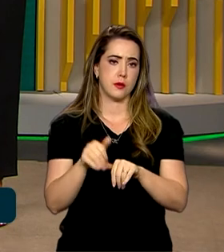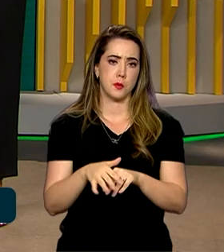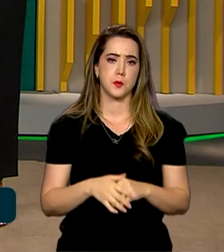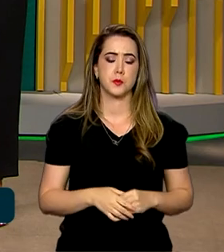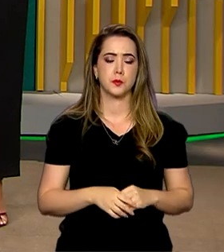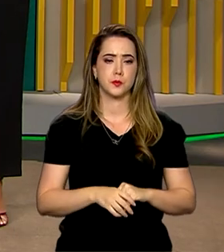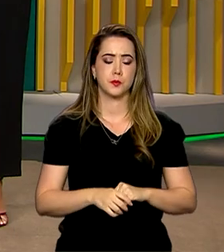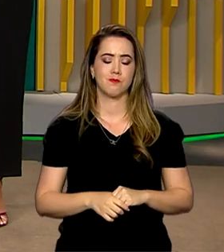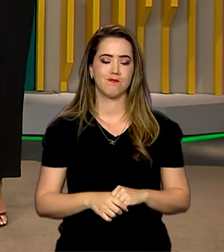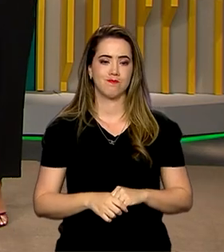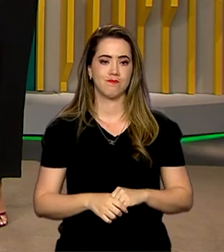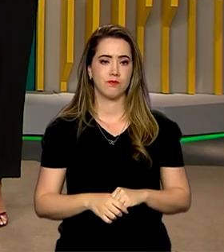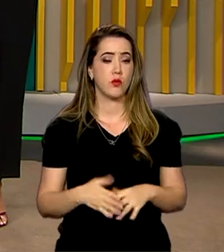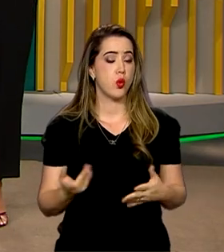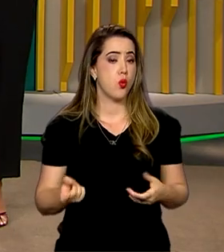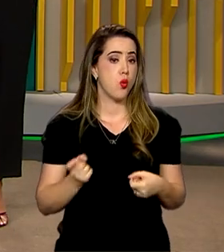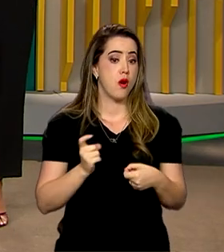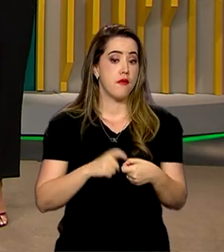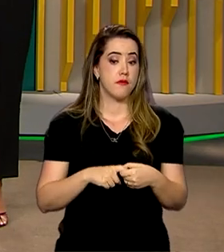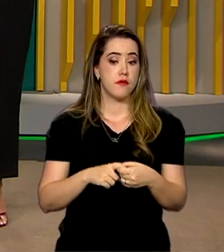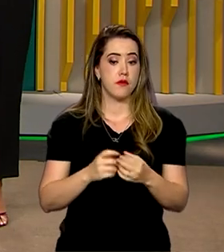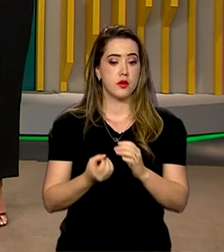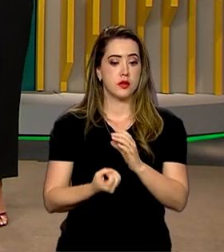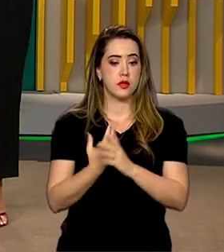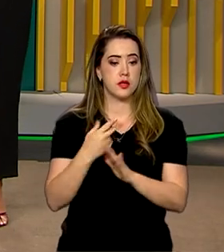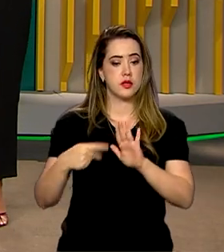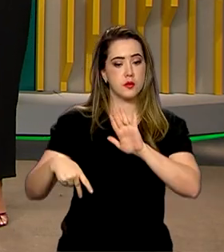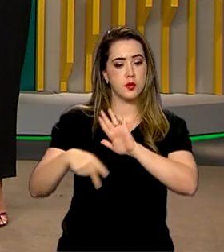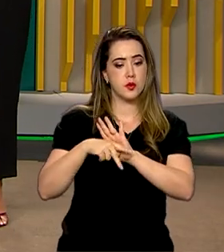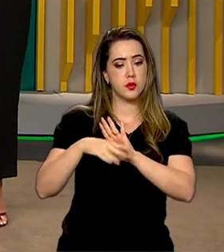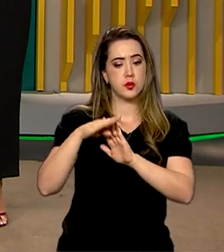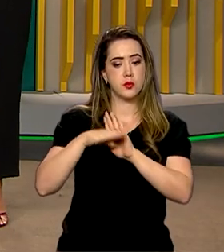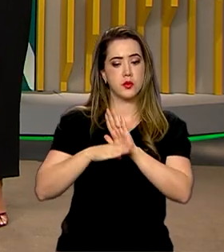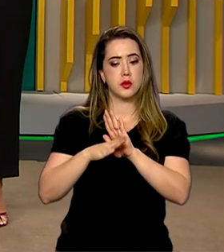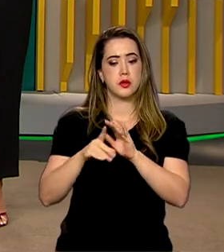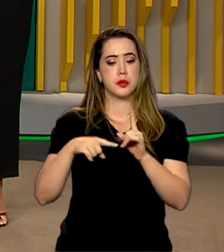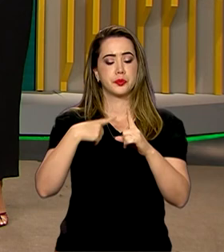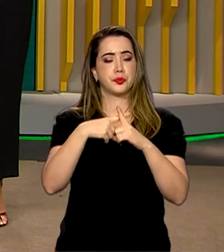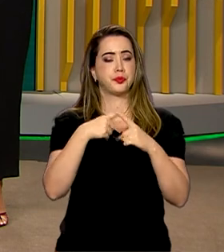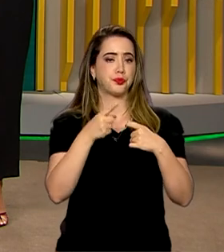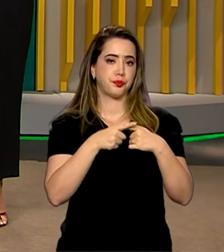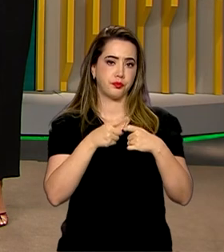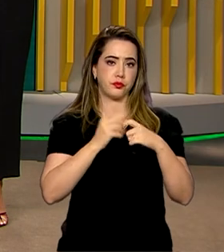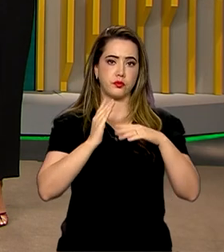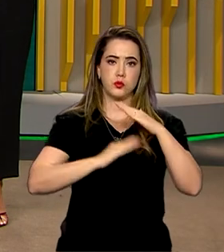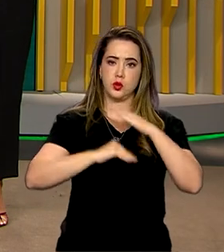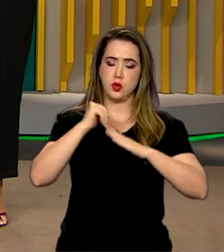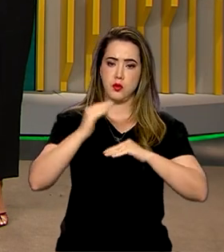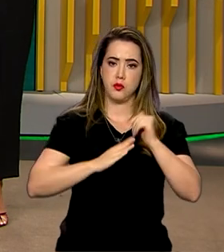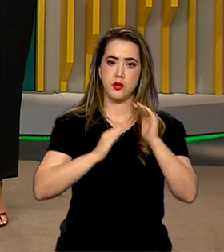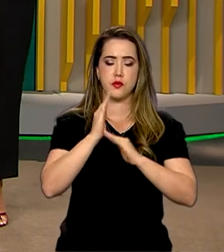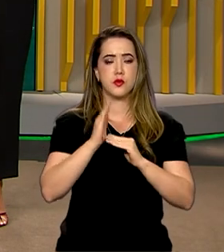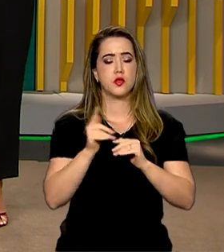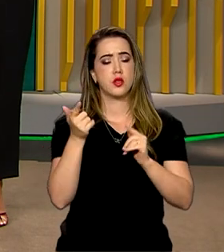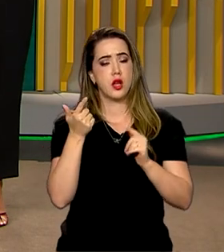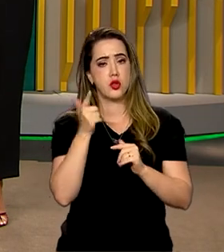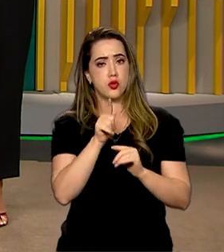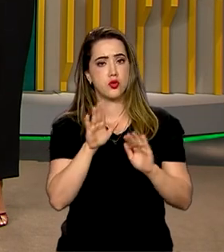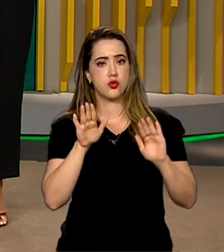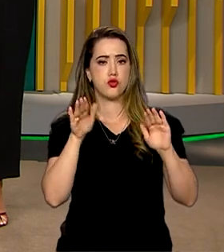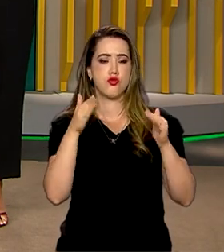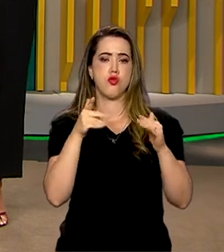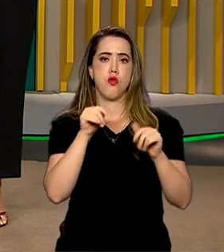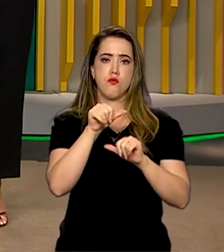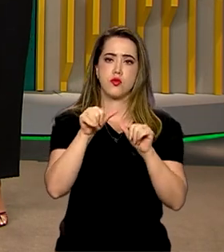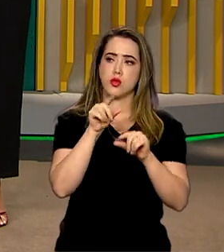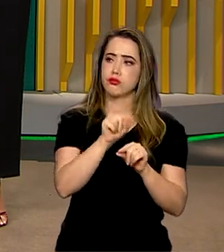Com a retomada e a reestruturação do programa Mais Médicos, profissionais estão sendo redirecionados para atuar em todo o país,